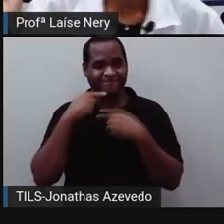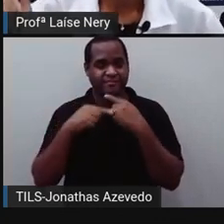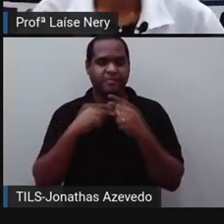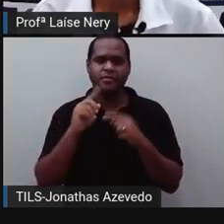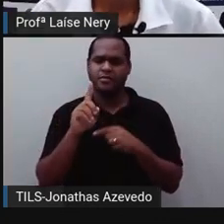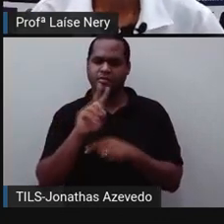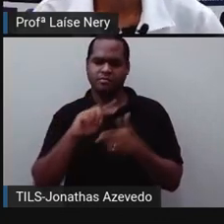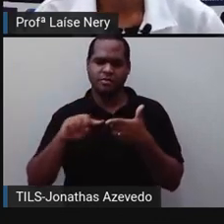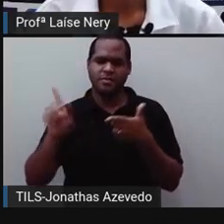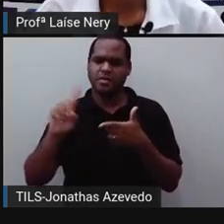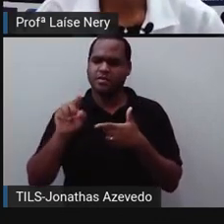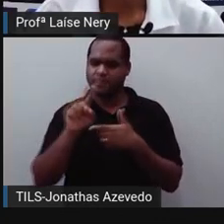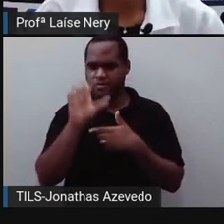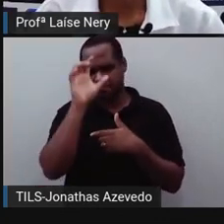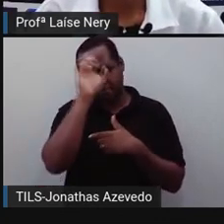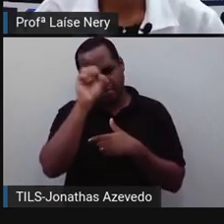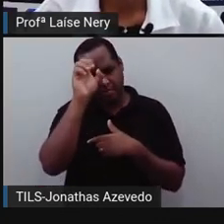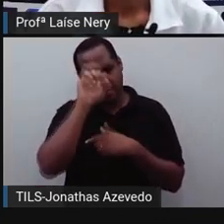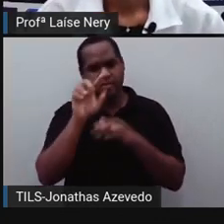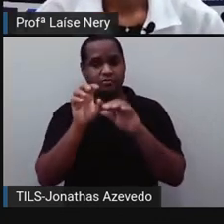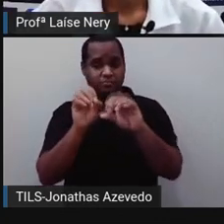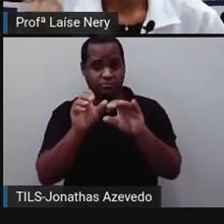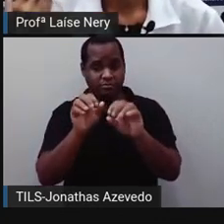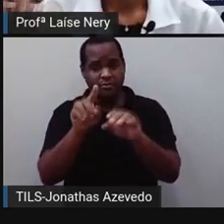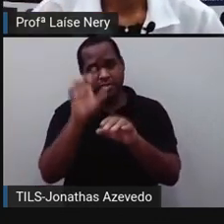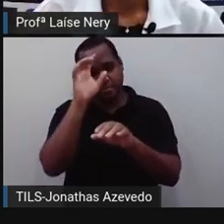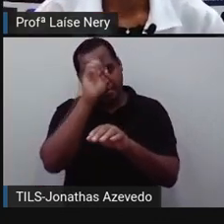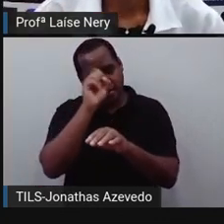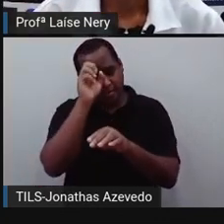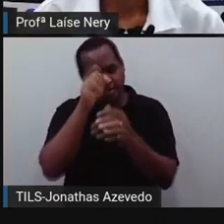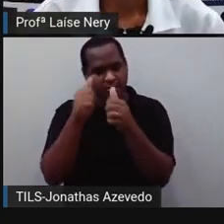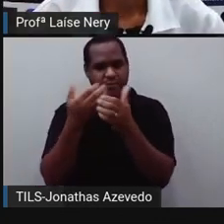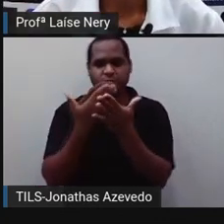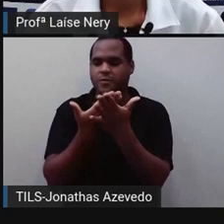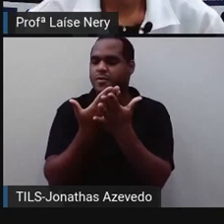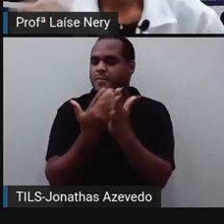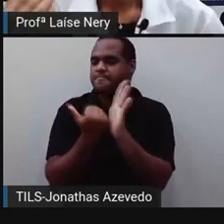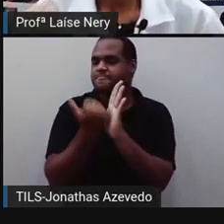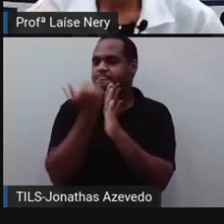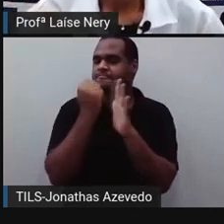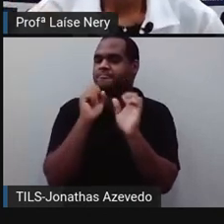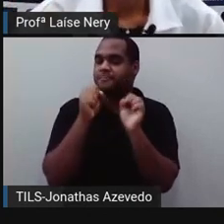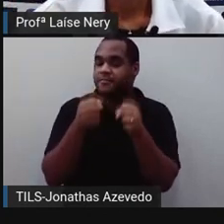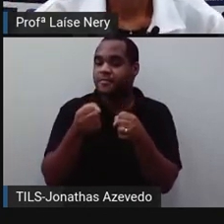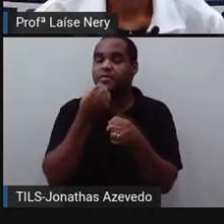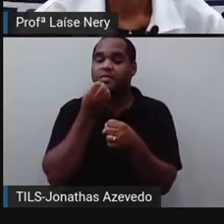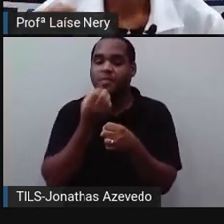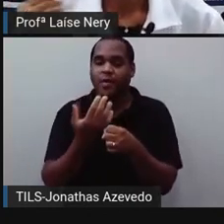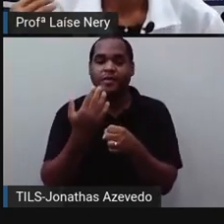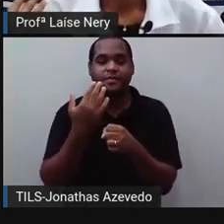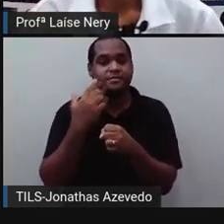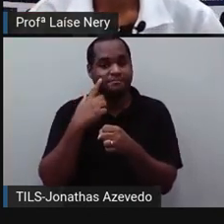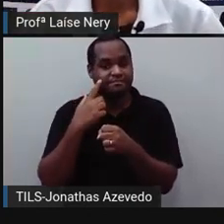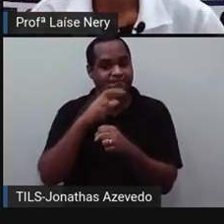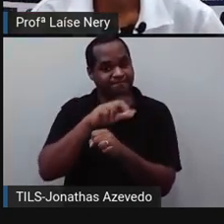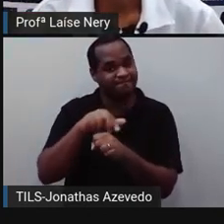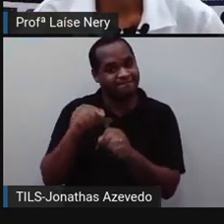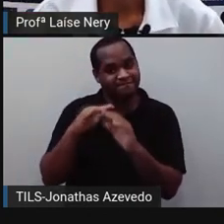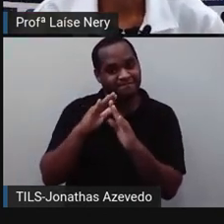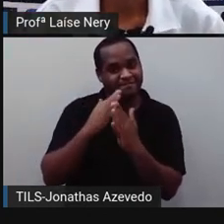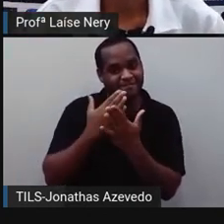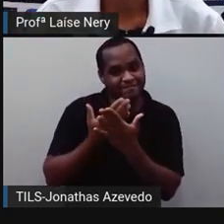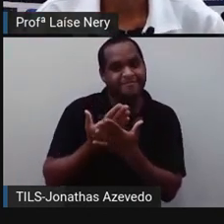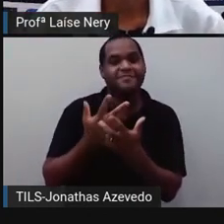bem, porque você está aqui para aprender mesmo. Então, estuda mais um pouquinho, estuda aí na sua escola, tira as